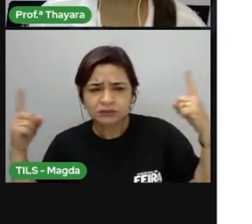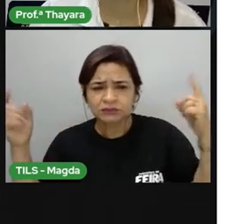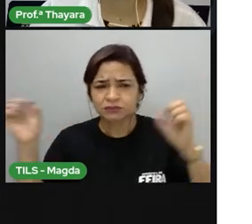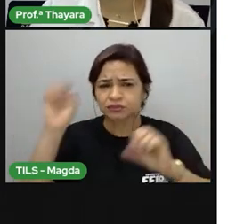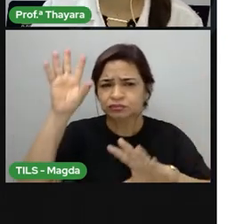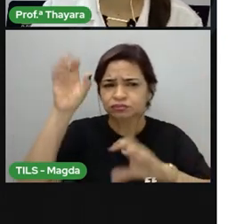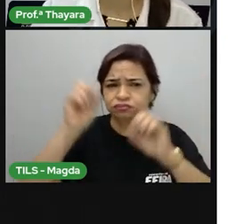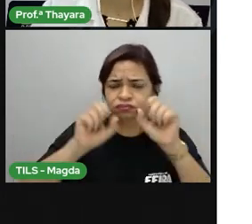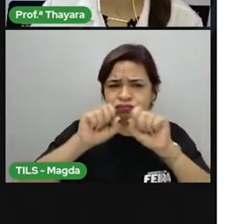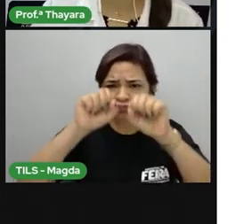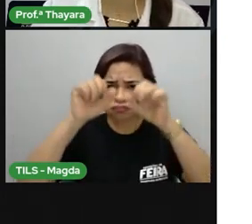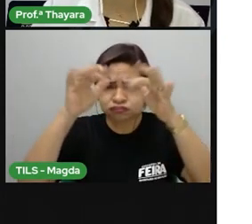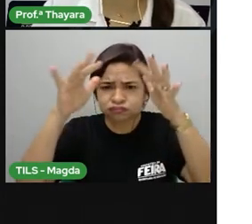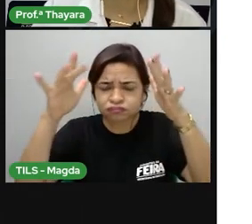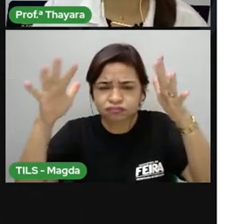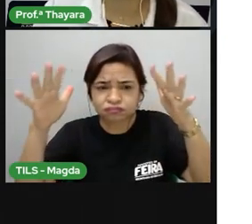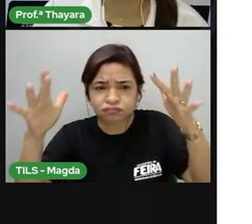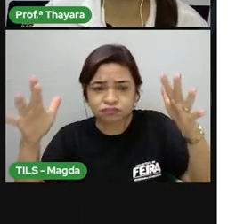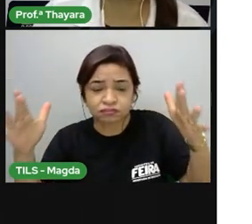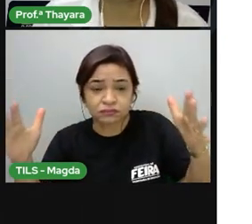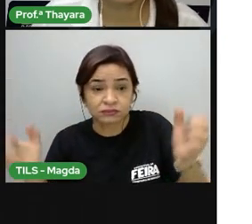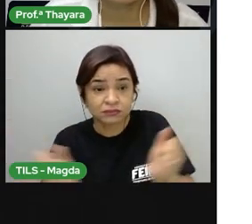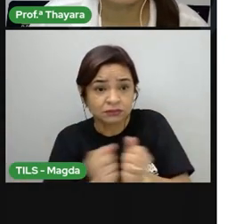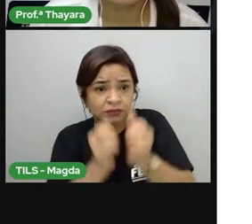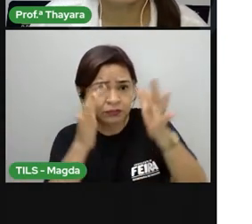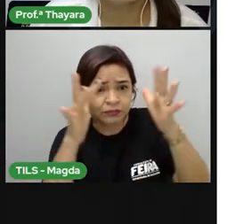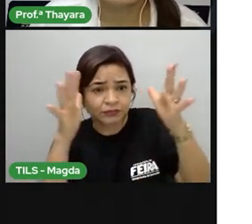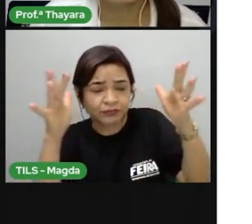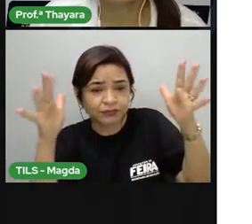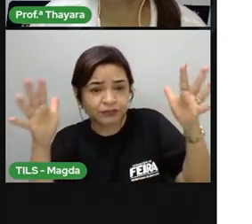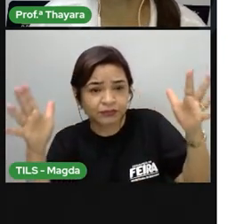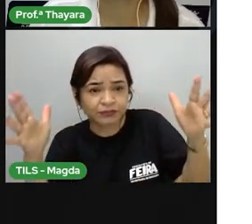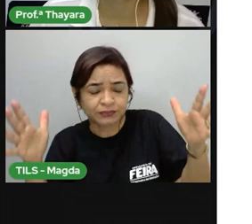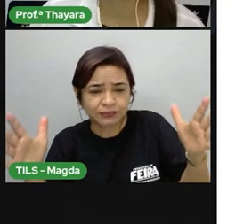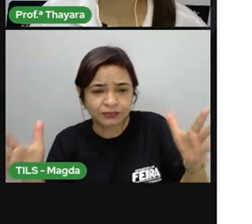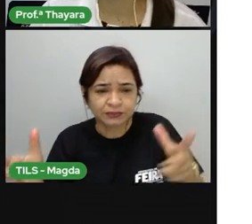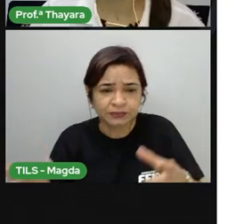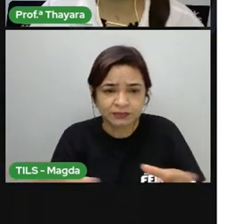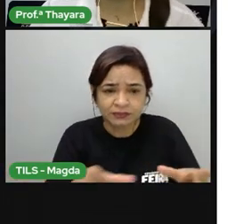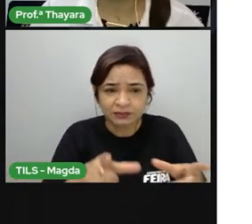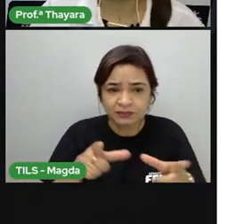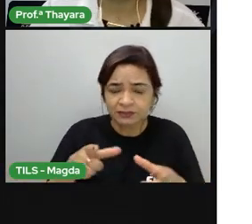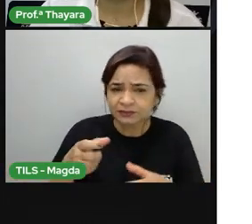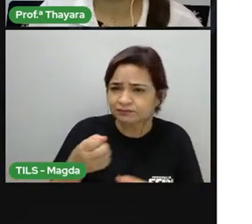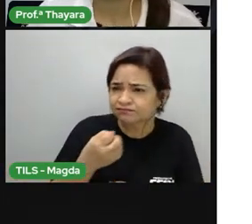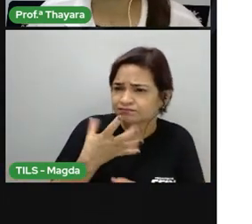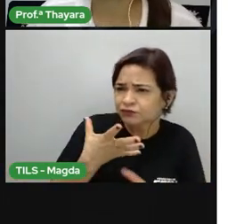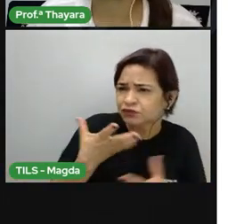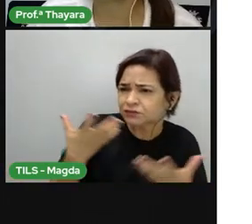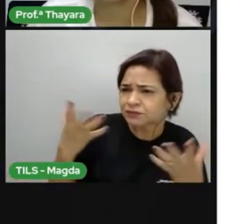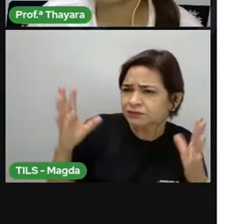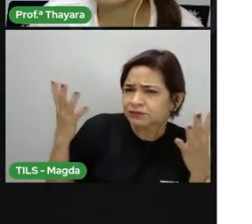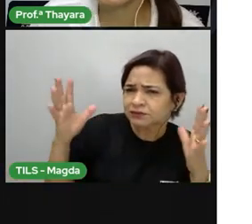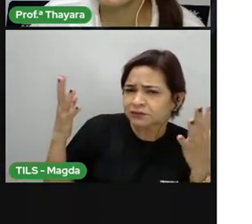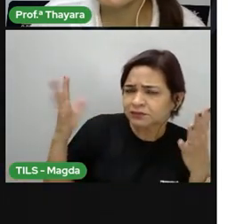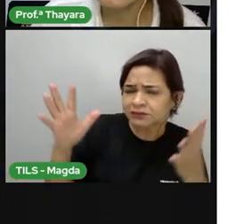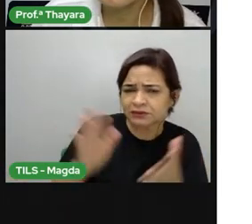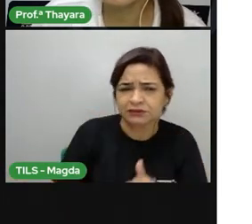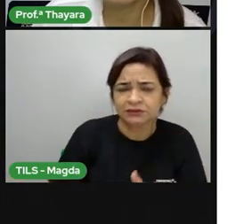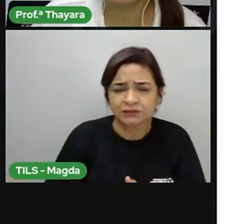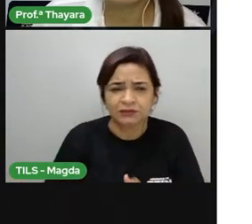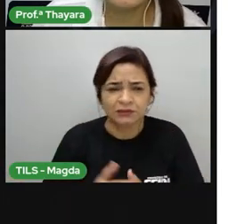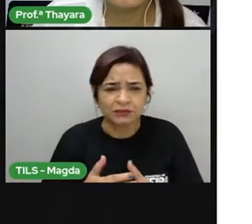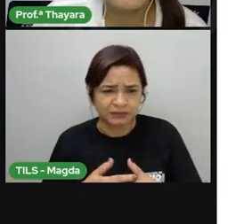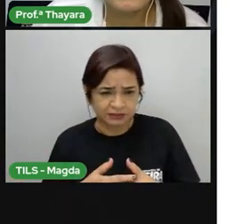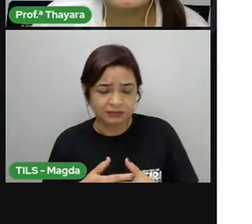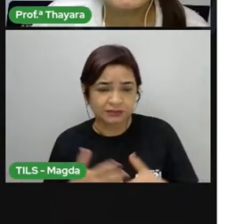faíscas reluzentes fazem dos fogos de artifícios convidados especiais nas comemorações. É assim nas festas de Réveillon,